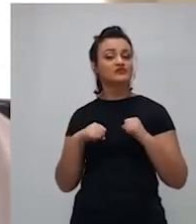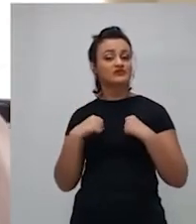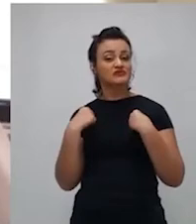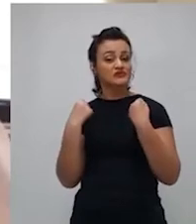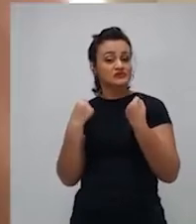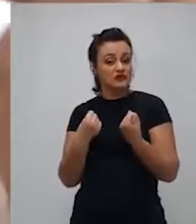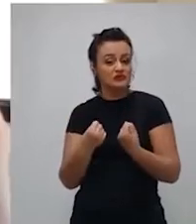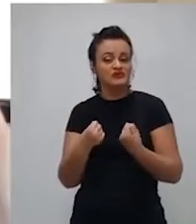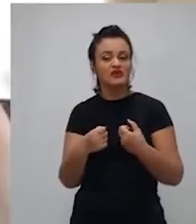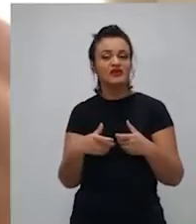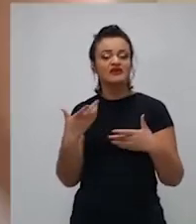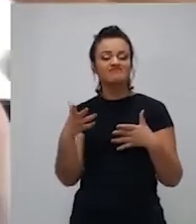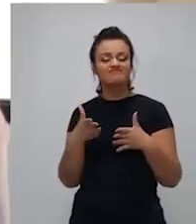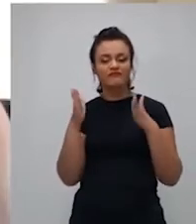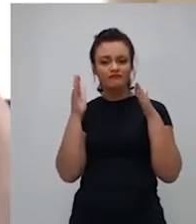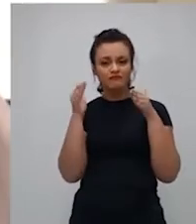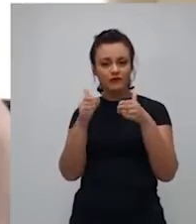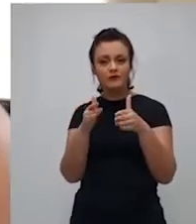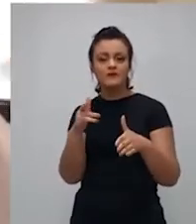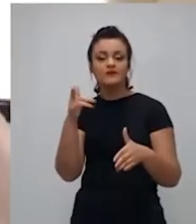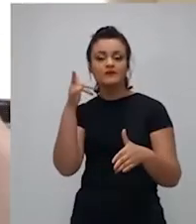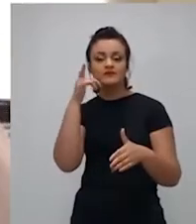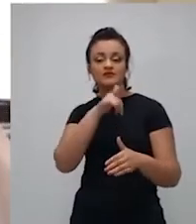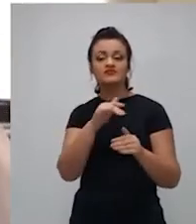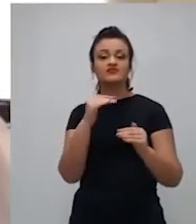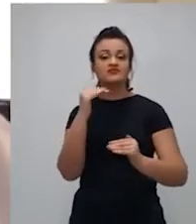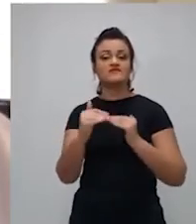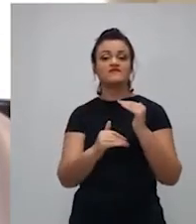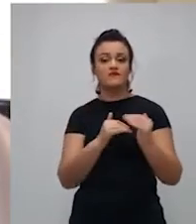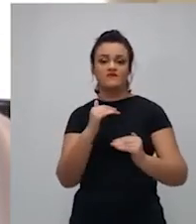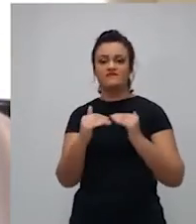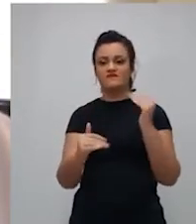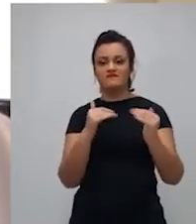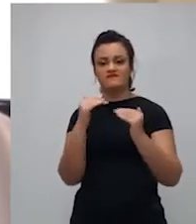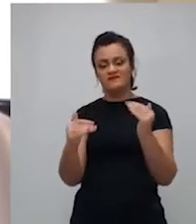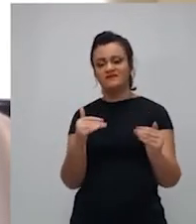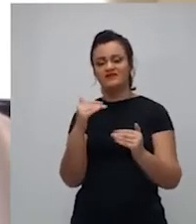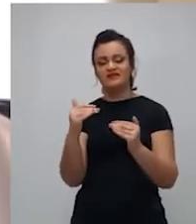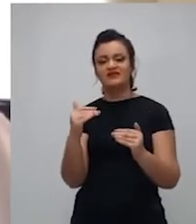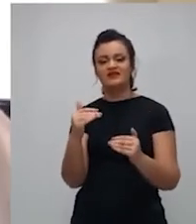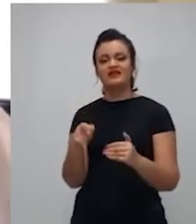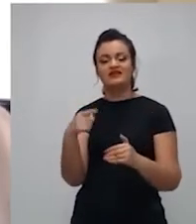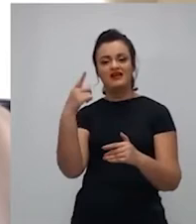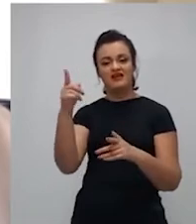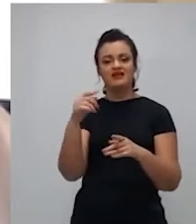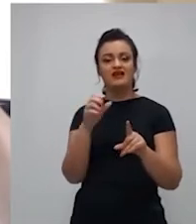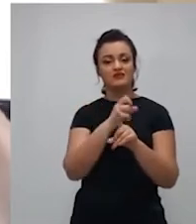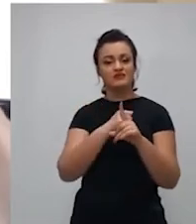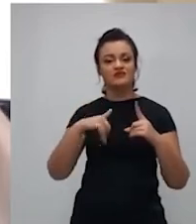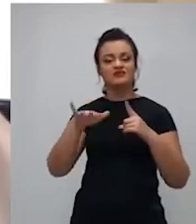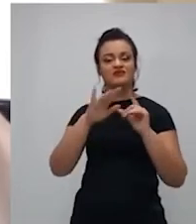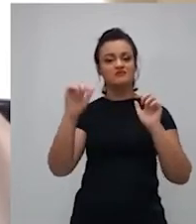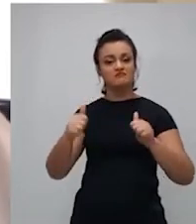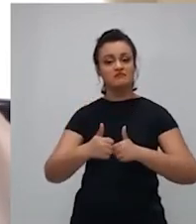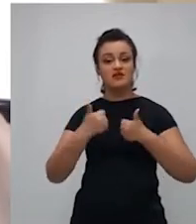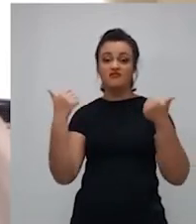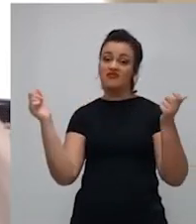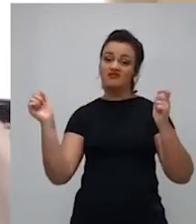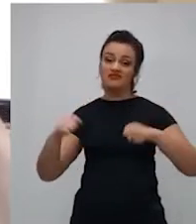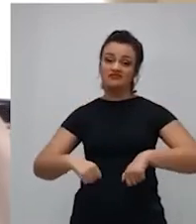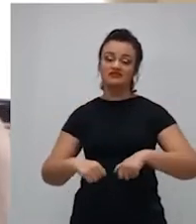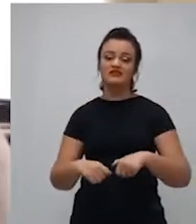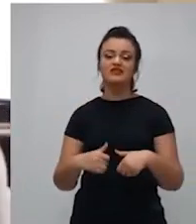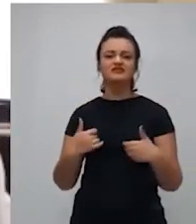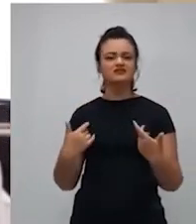empenho para construir juntos uma sociedade melhor. Então, que todos nós